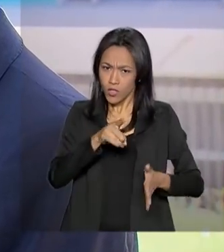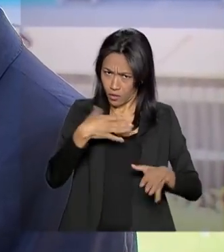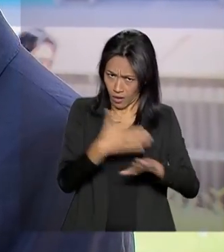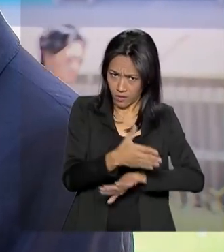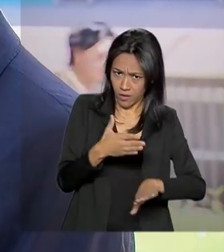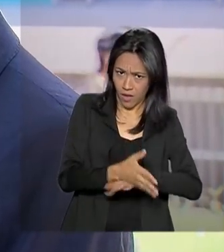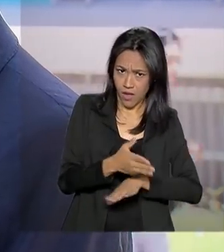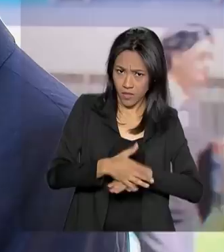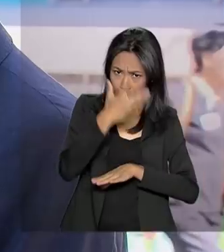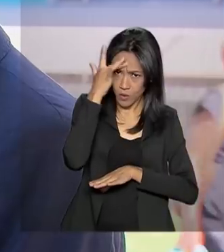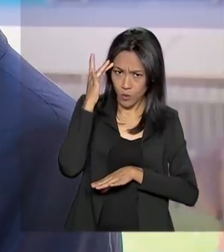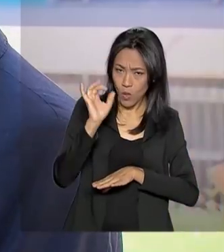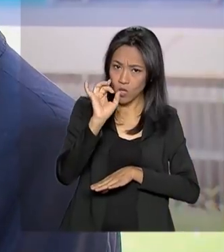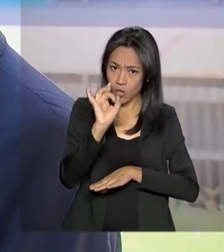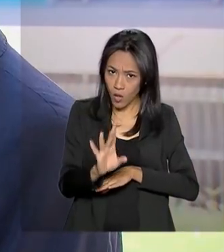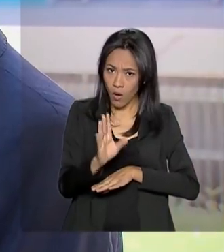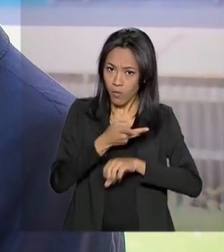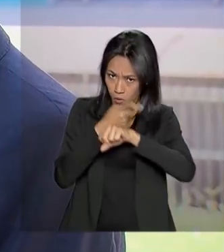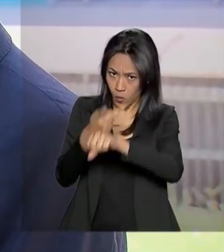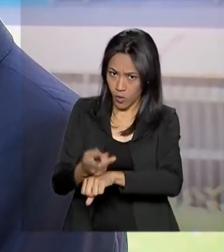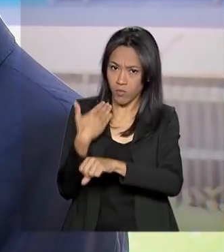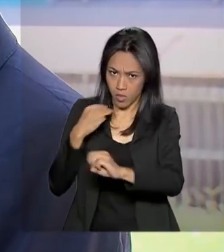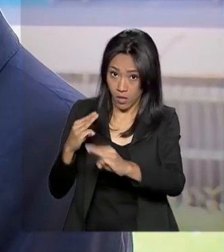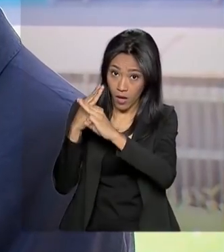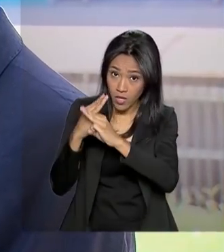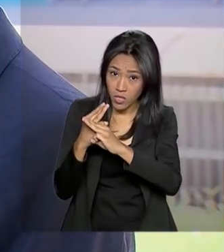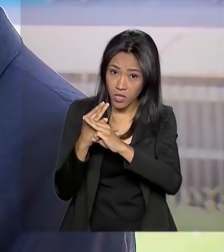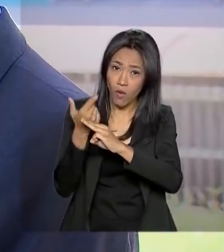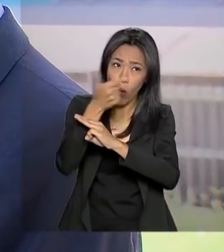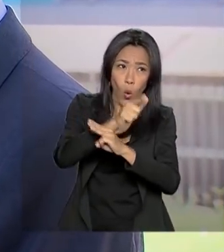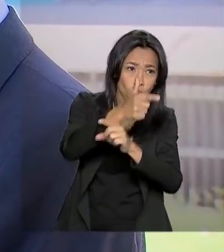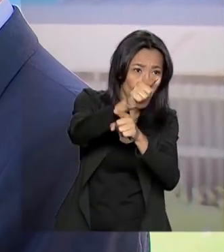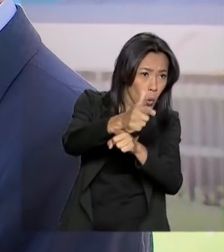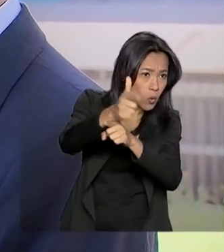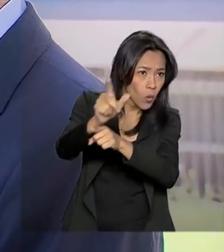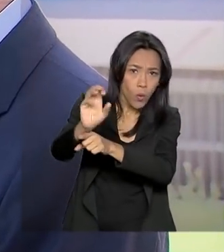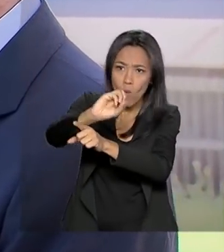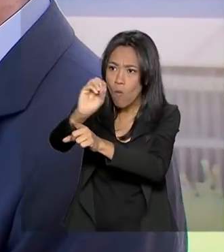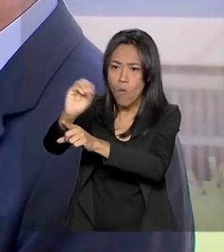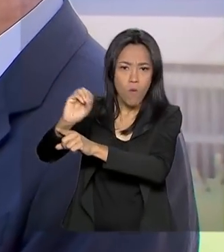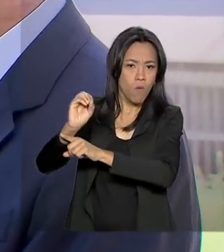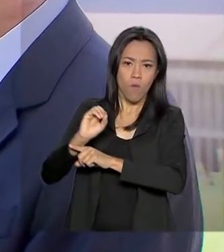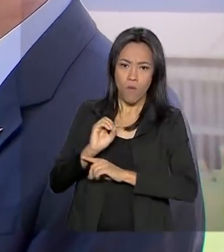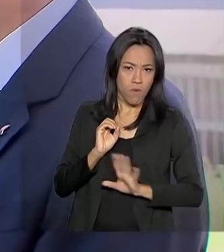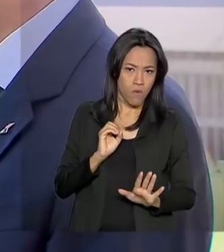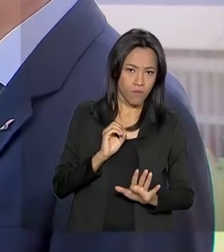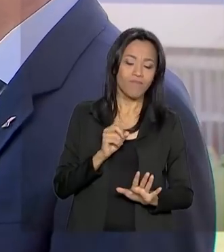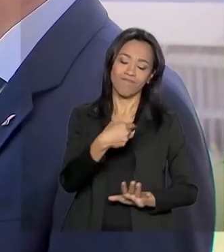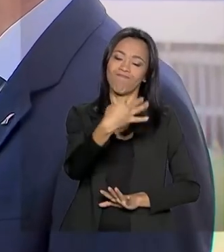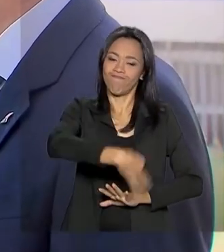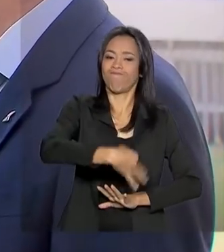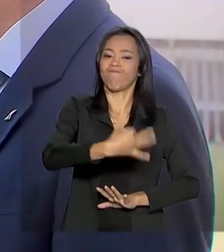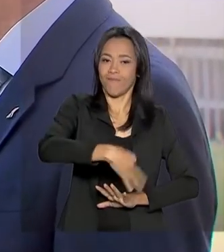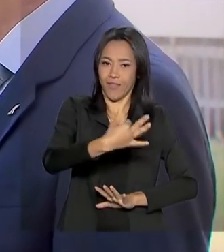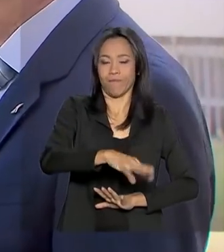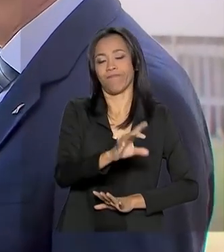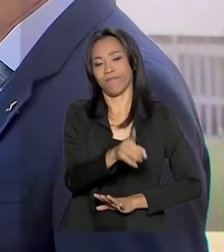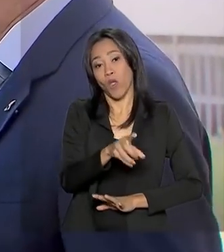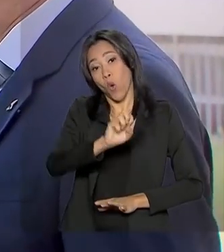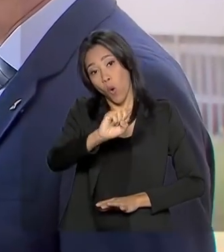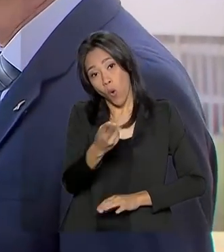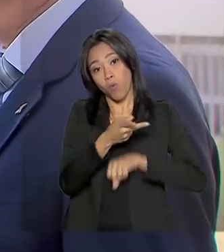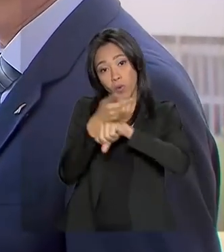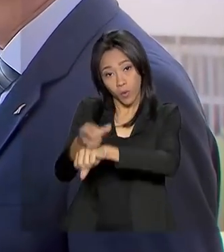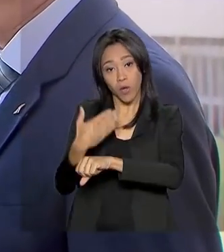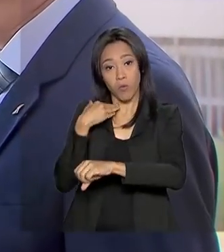esse mutirão de renegociação nas agências da Caixa, né? Nenhum correspondente, nenhuma outra pessoa está autorizada. Perfeito. Como falei, ou na